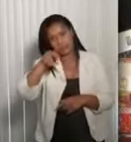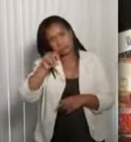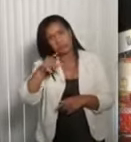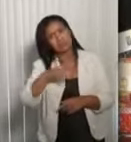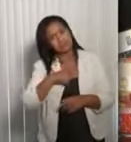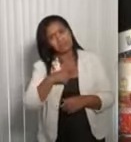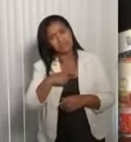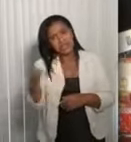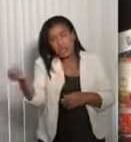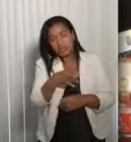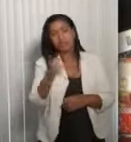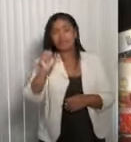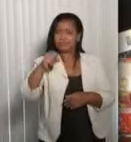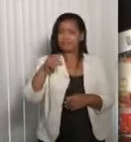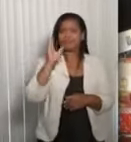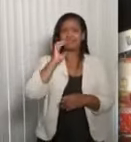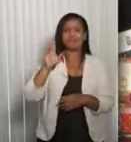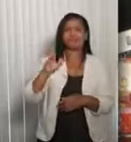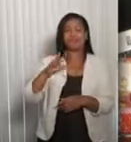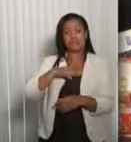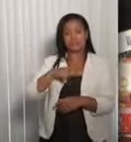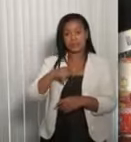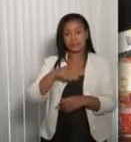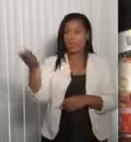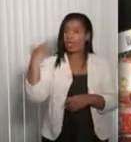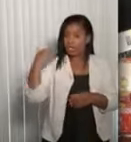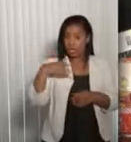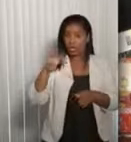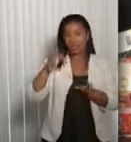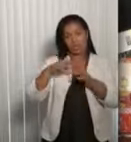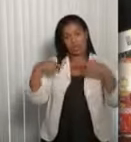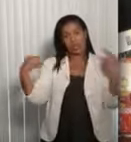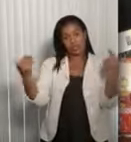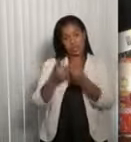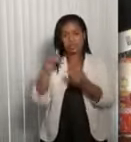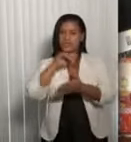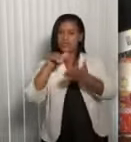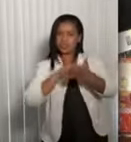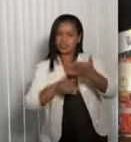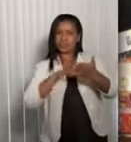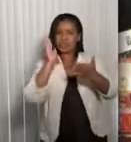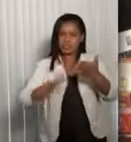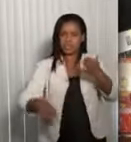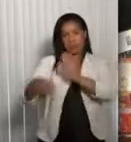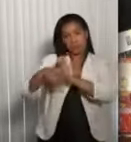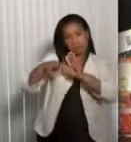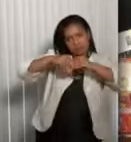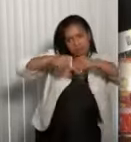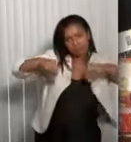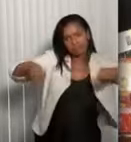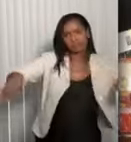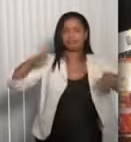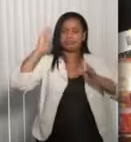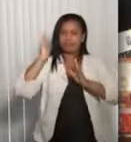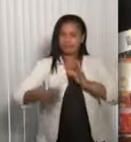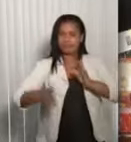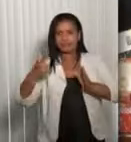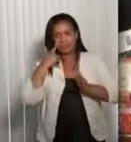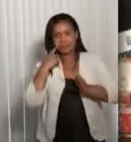novidade? Tem. Foi feita uma reunião com o secretário de infraestrutura, o proprietário do terreno onde nós queremos